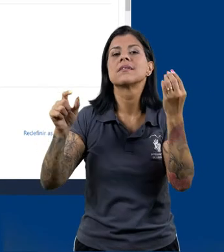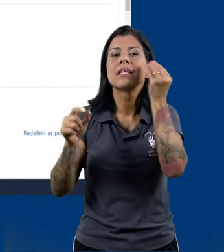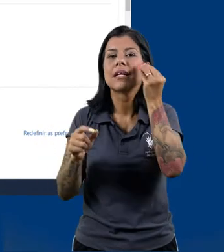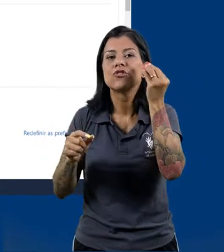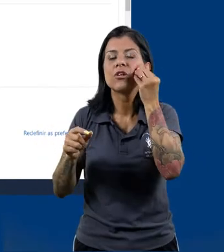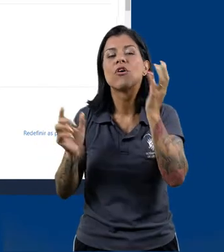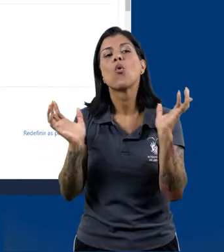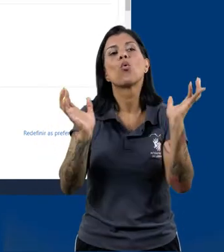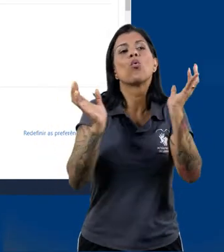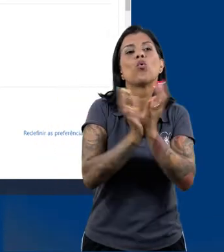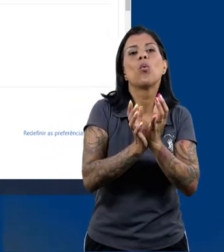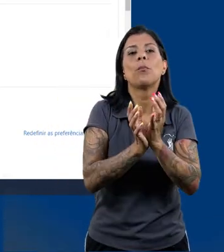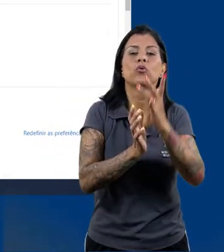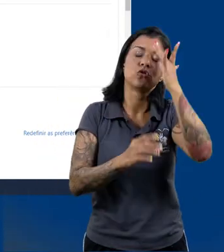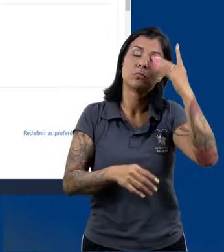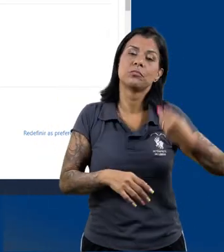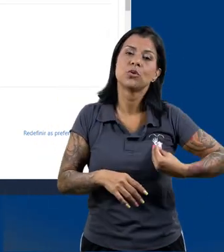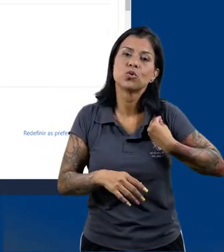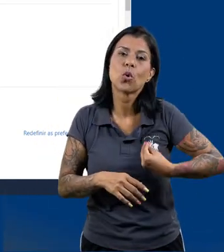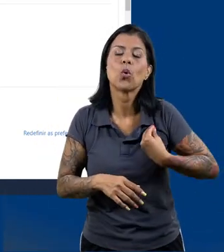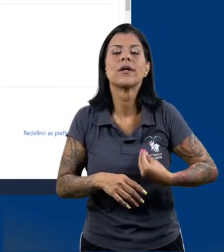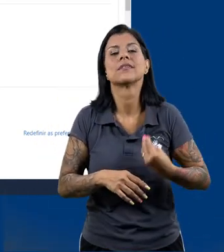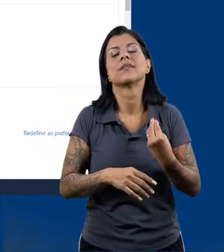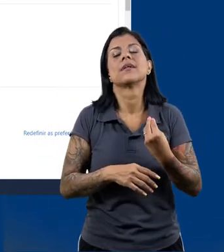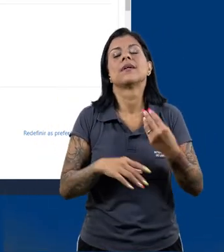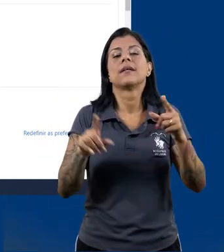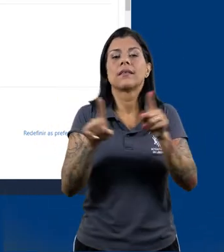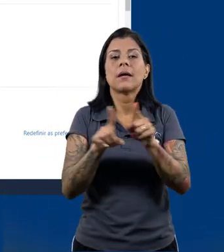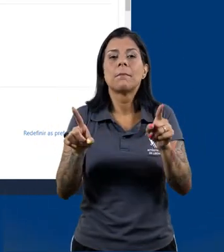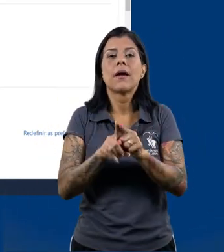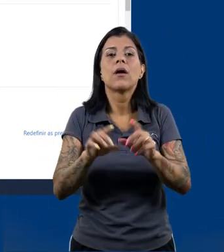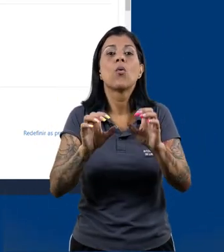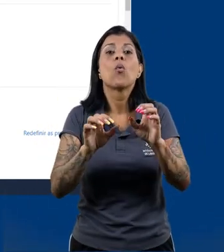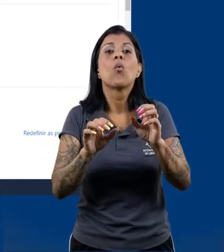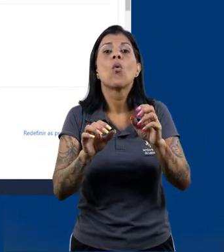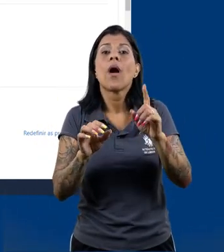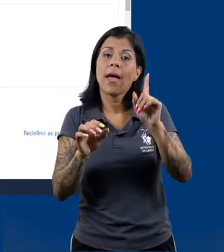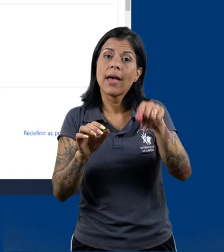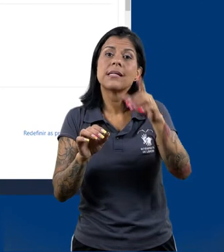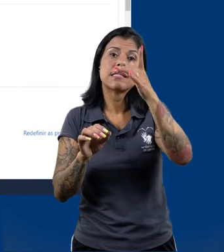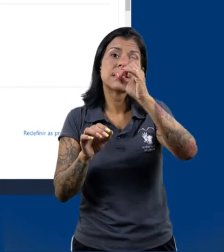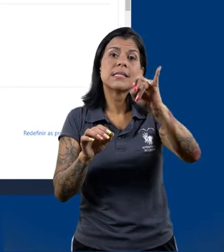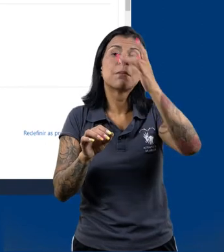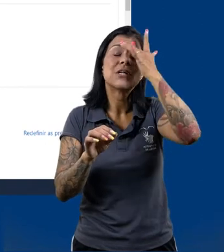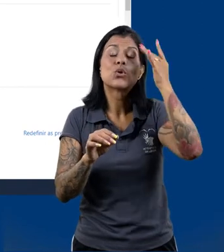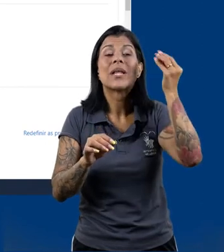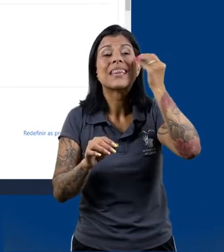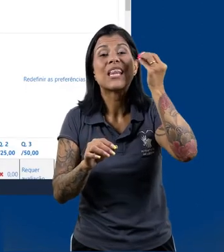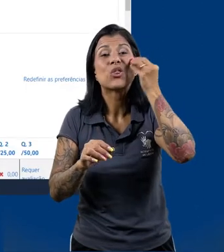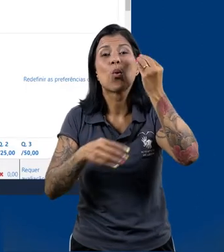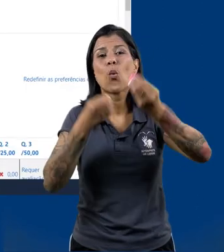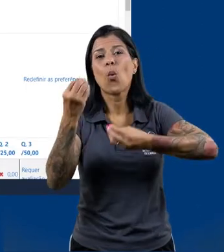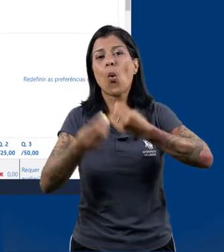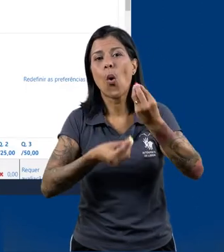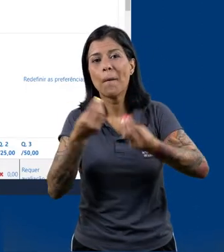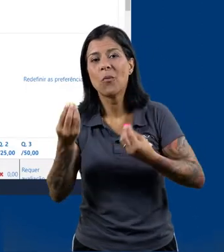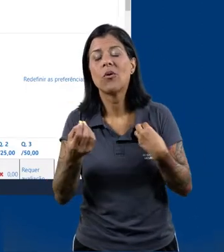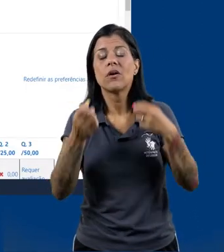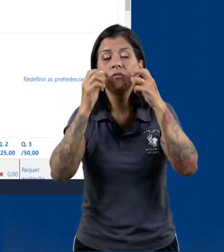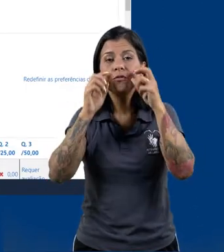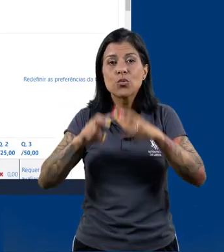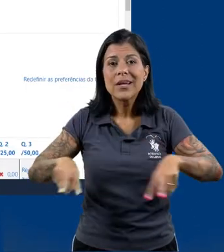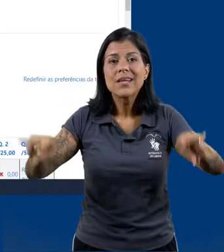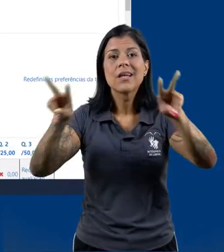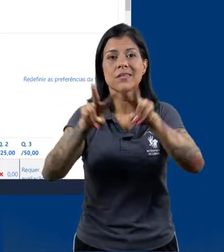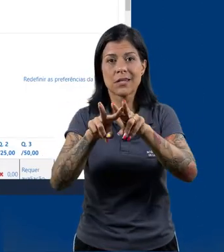grupo de participantes. Temos opções de filtragem pelo estado da tentativa, opções